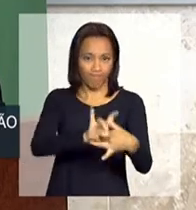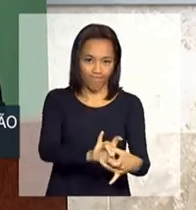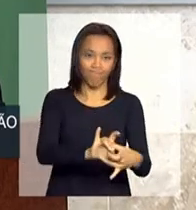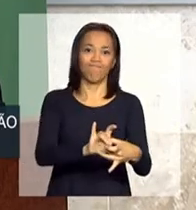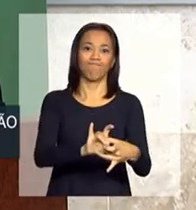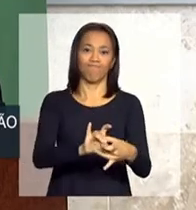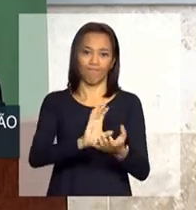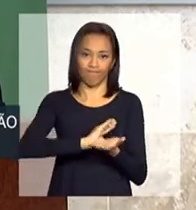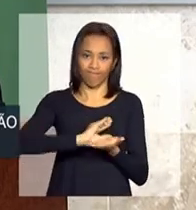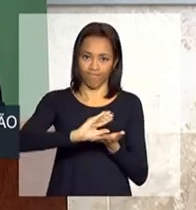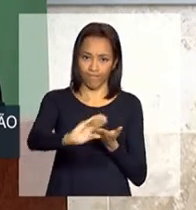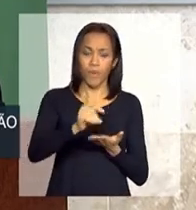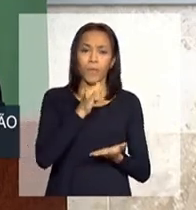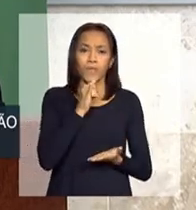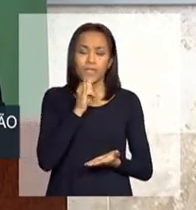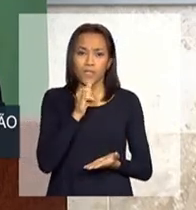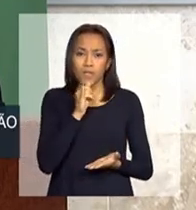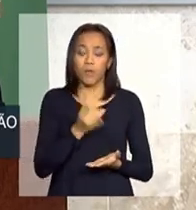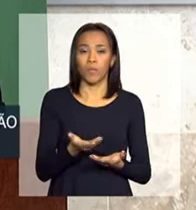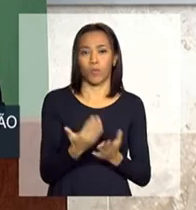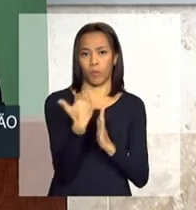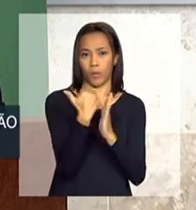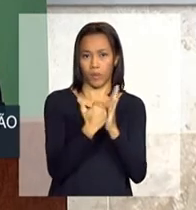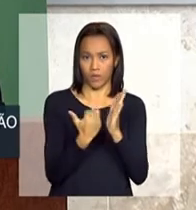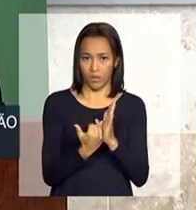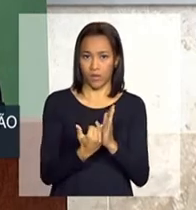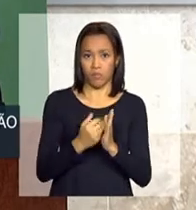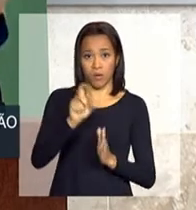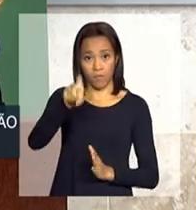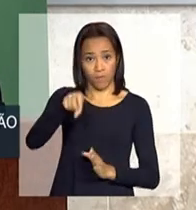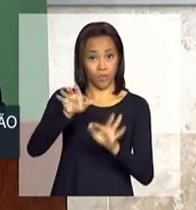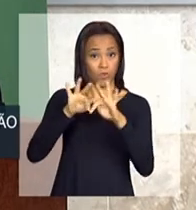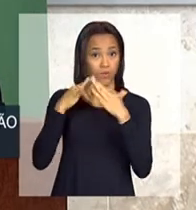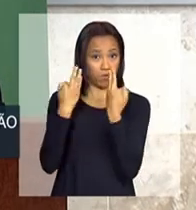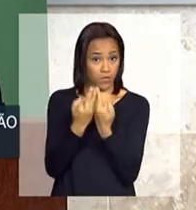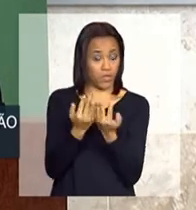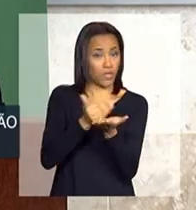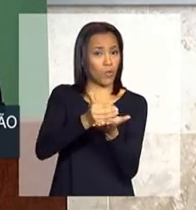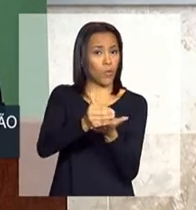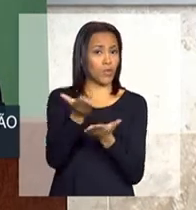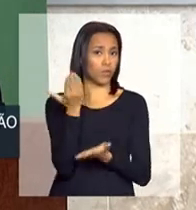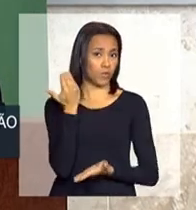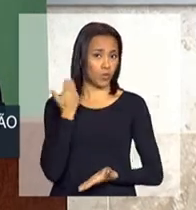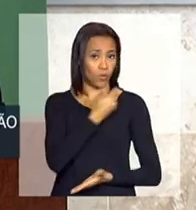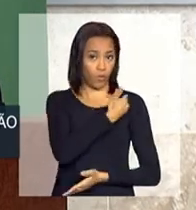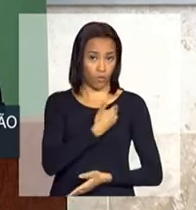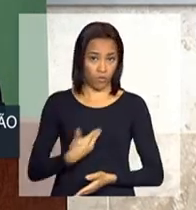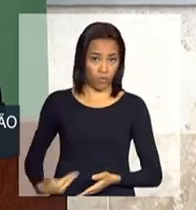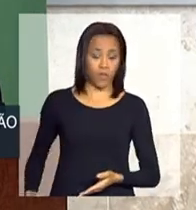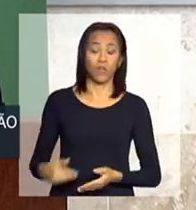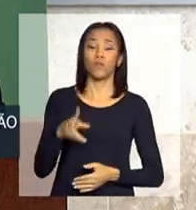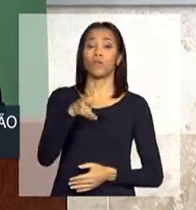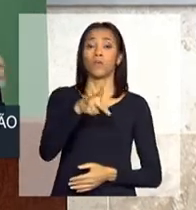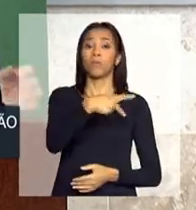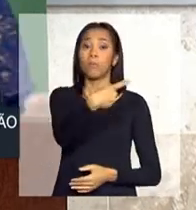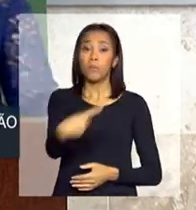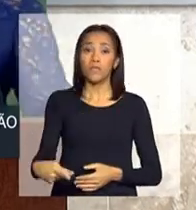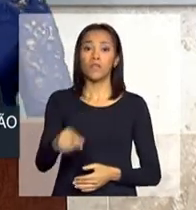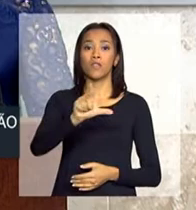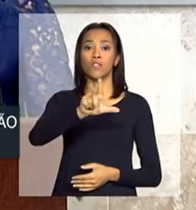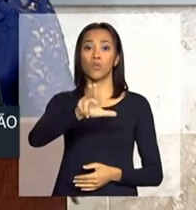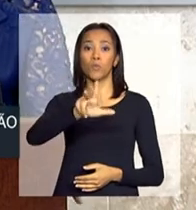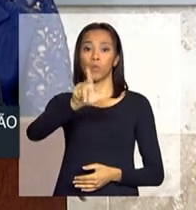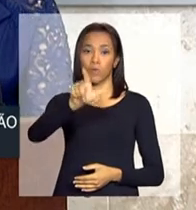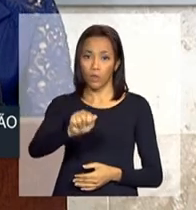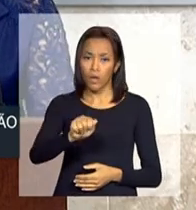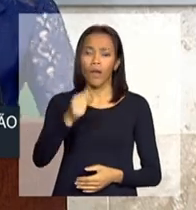O Bolsa Família, fazendo uma comparação, iniciou lá no governo do presidente Lula, ele